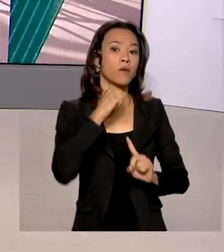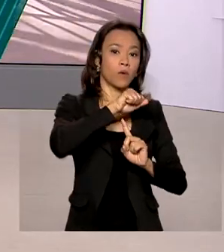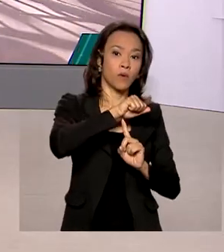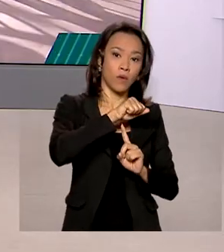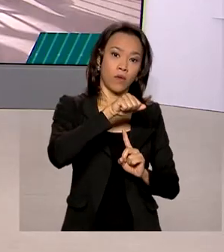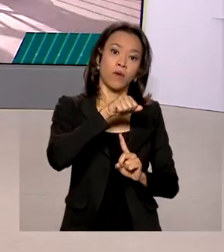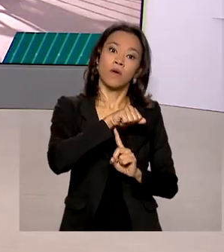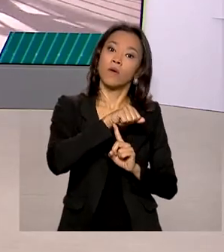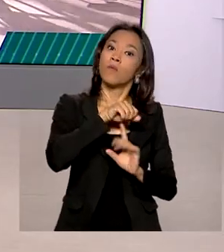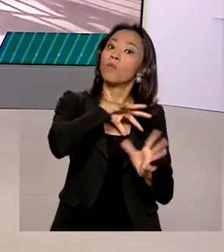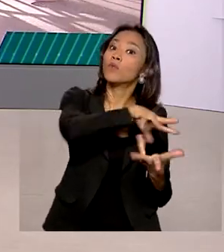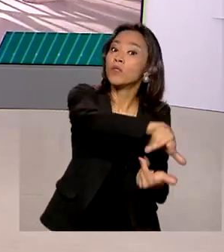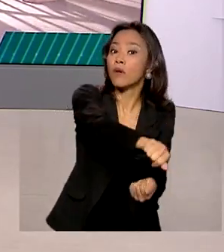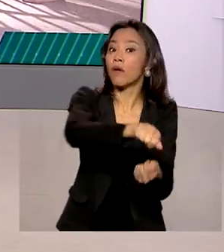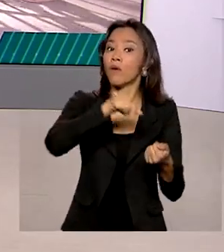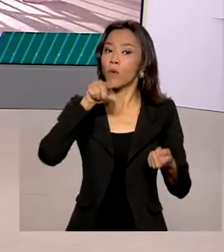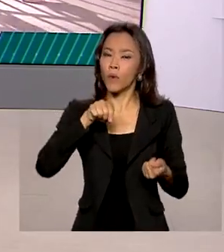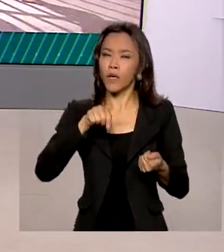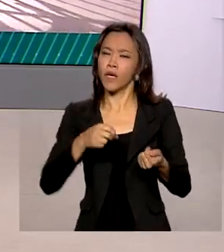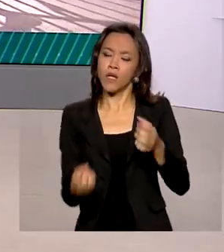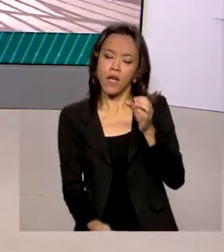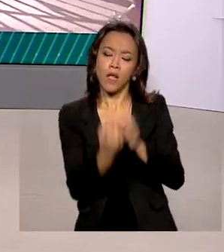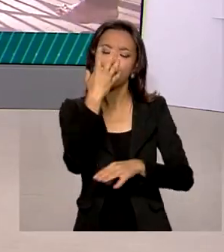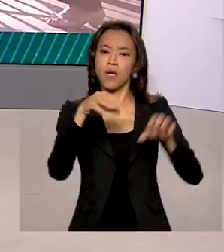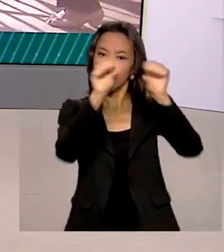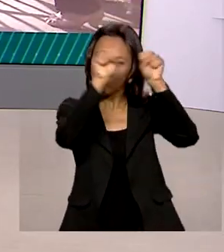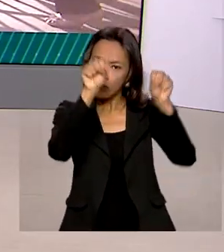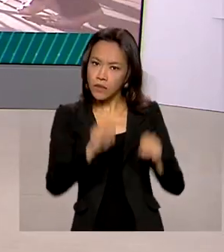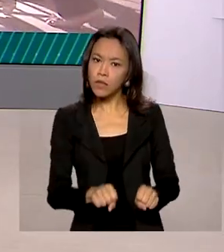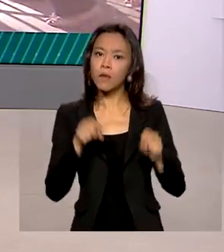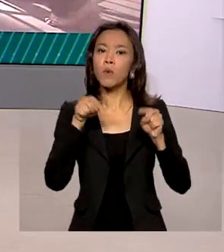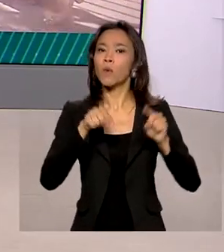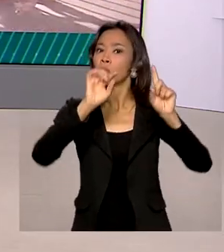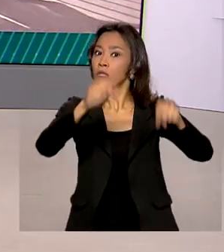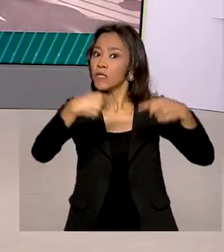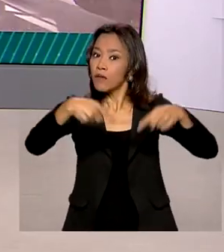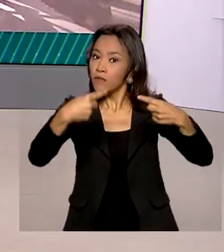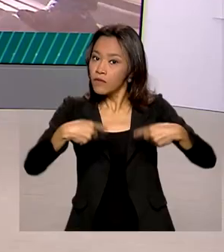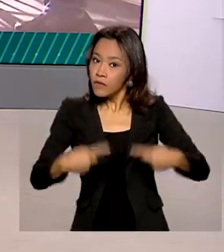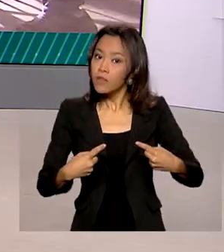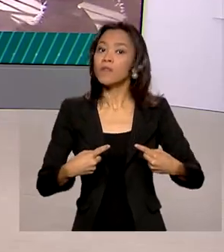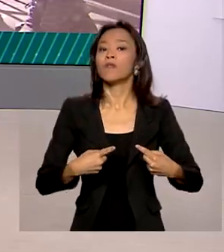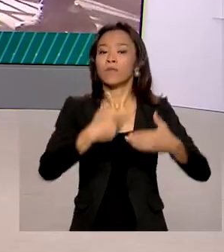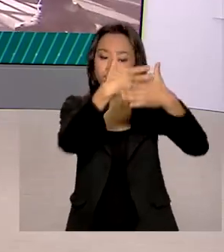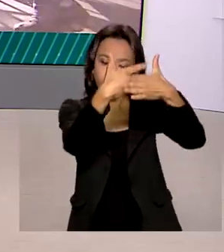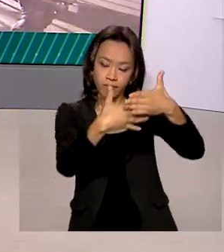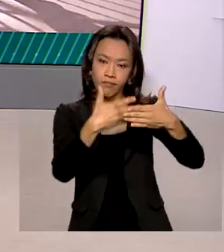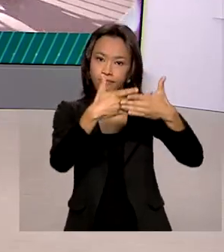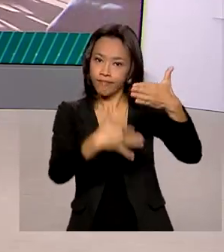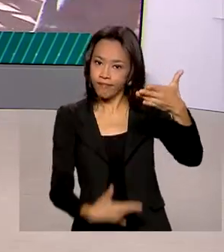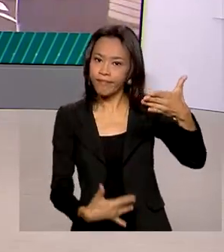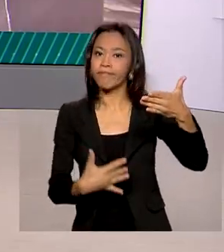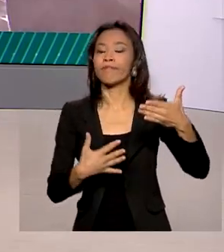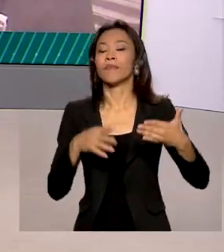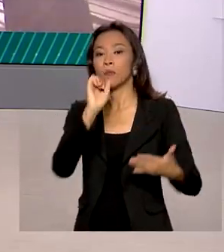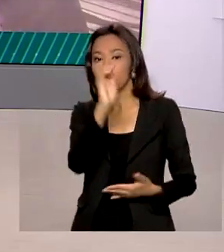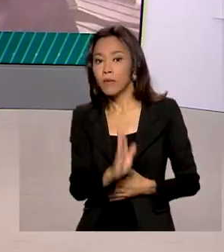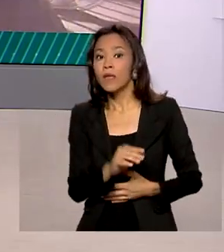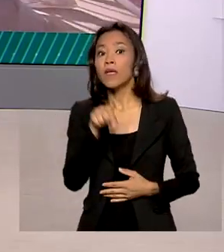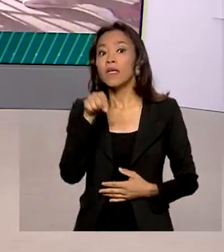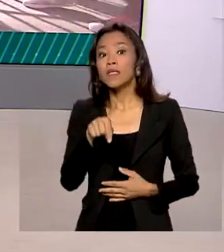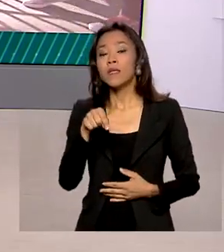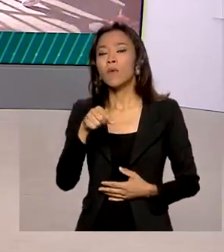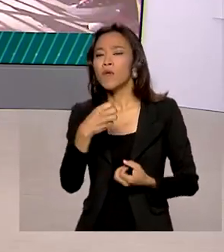Aberto, uma ferramenta virtual com diagnósticos sobre os desafios particulares do país. Segundo a área econômica, são informações